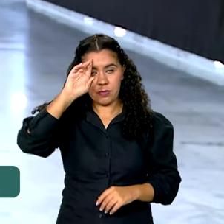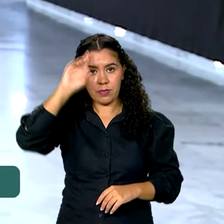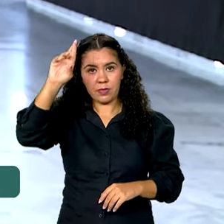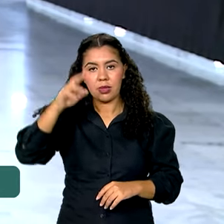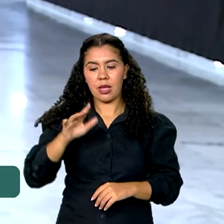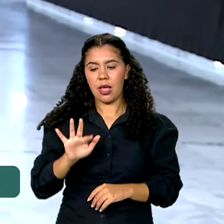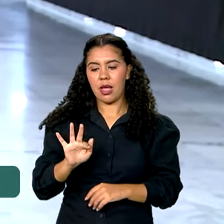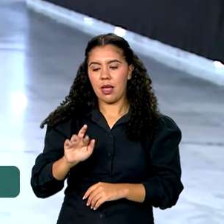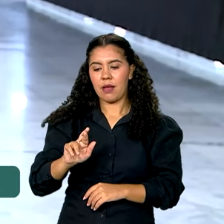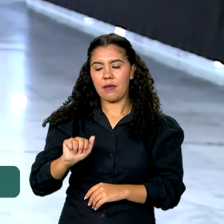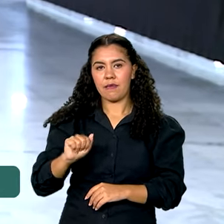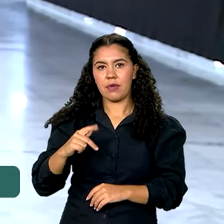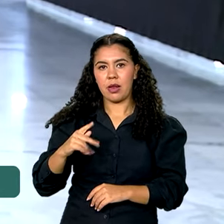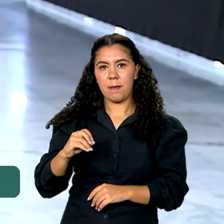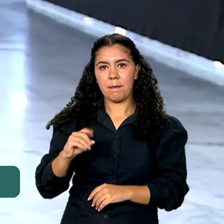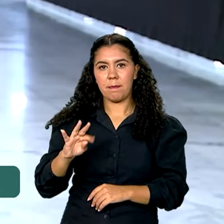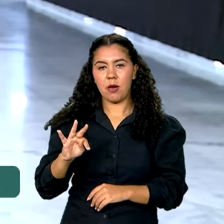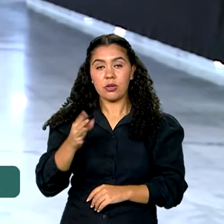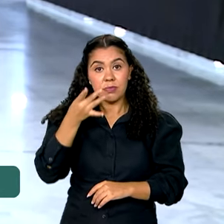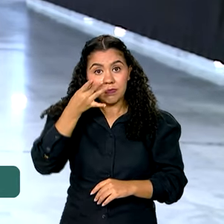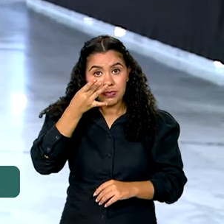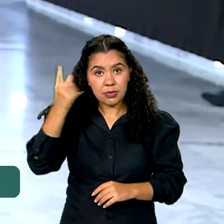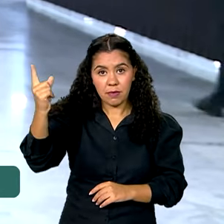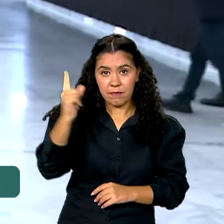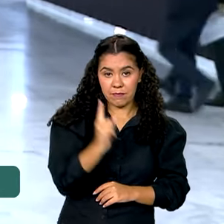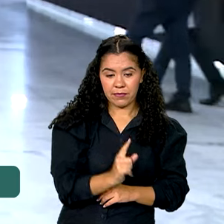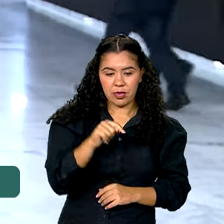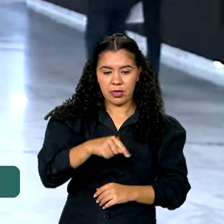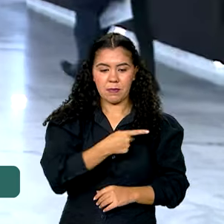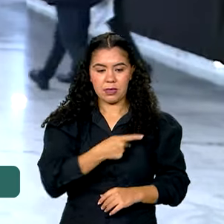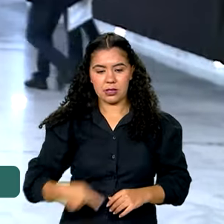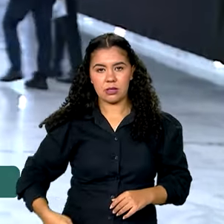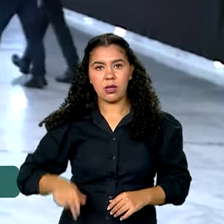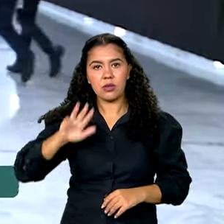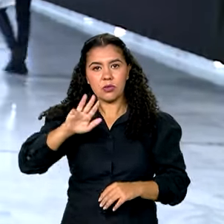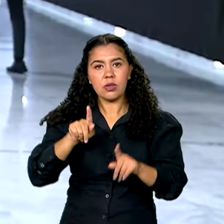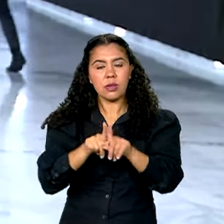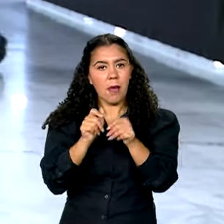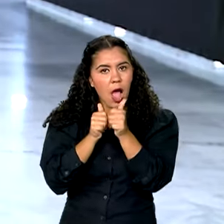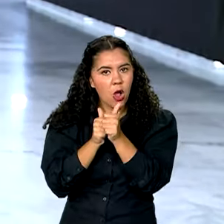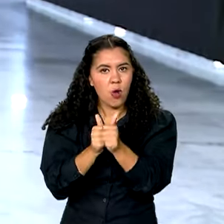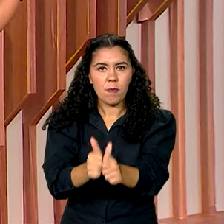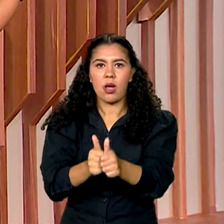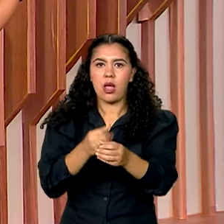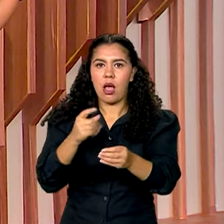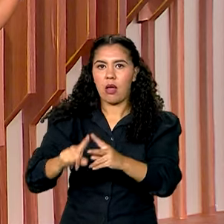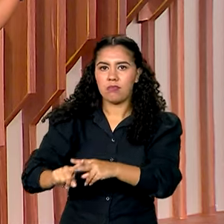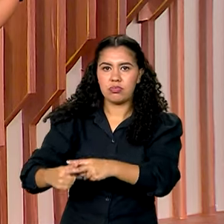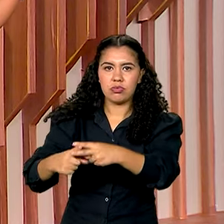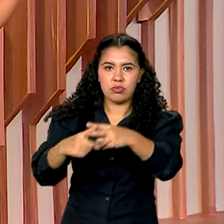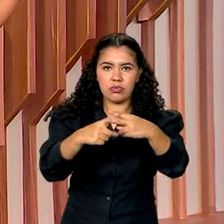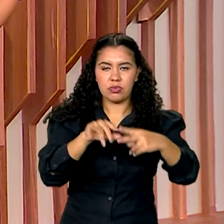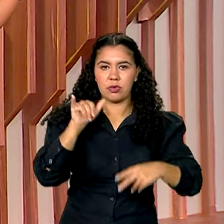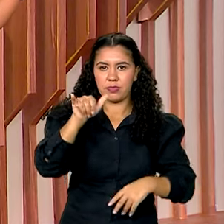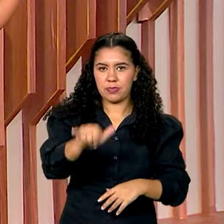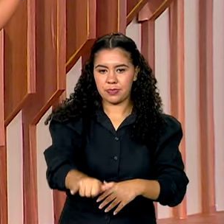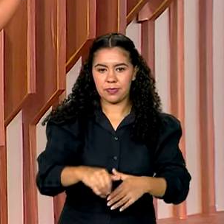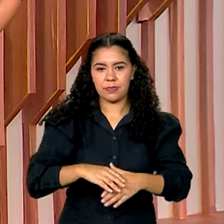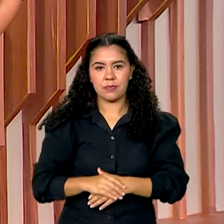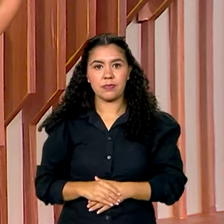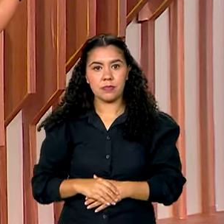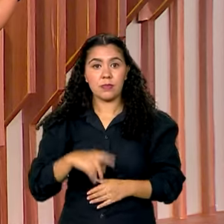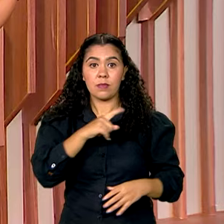Brasil para se reunir pessoalmente com o presidente Lula e acompanhar toda a recuperação do aeroporto Salgado Filho. E a